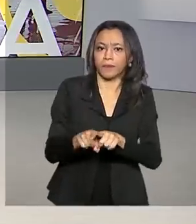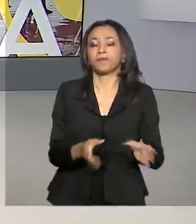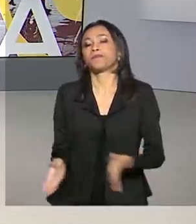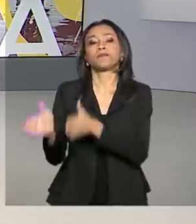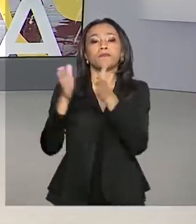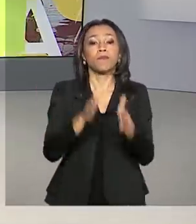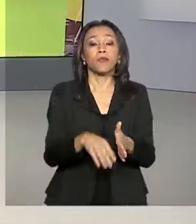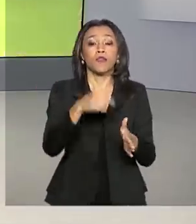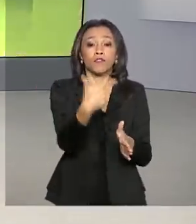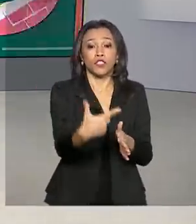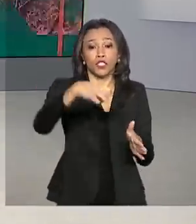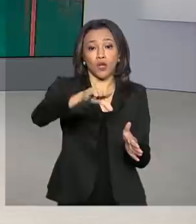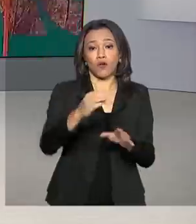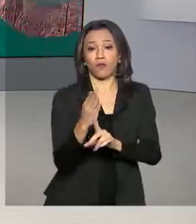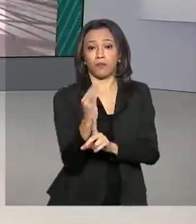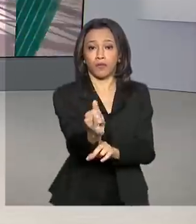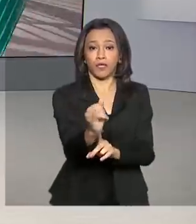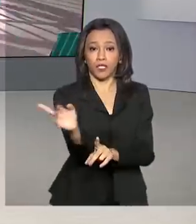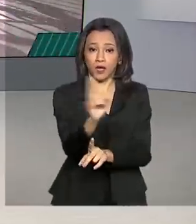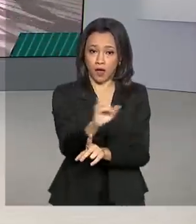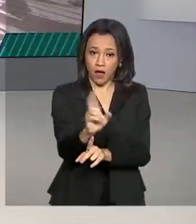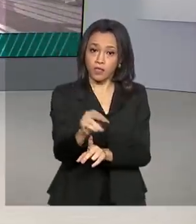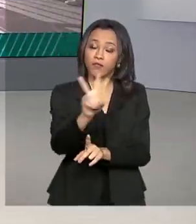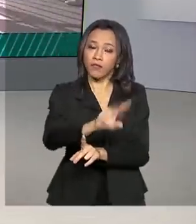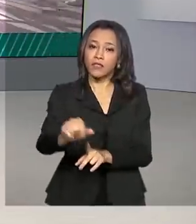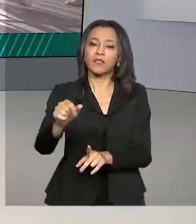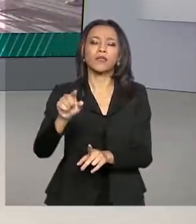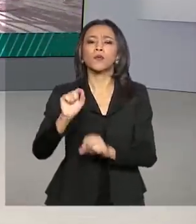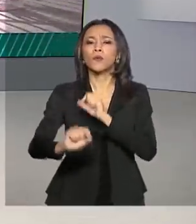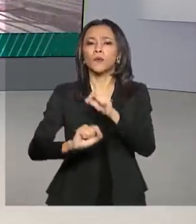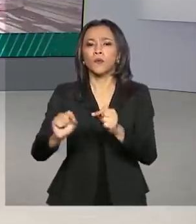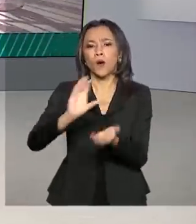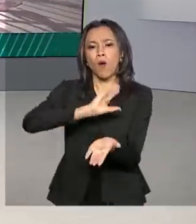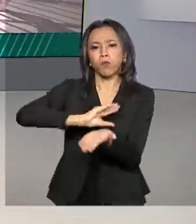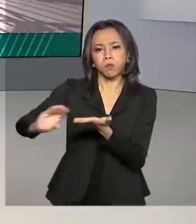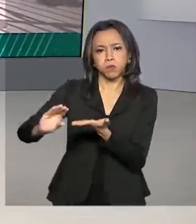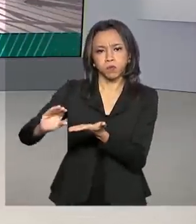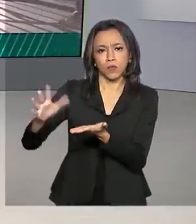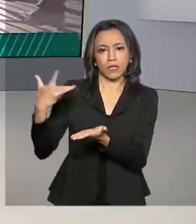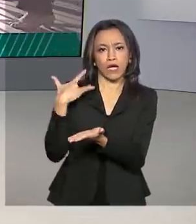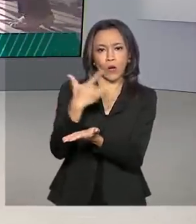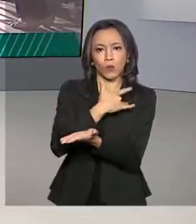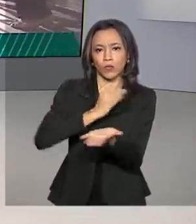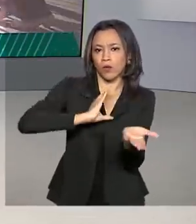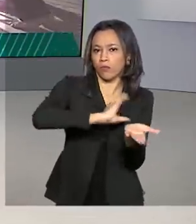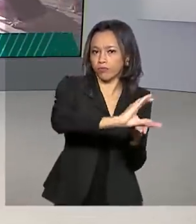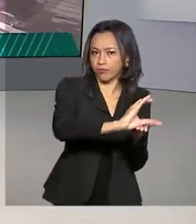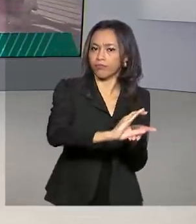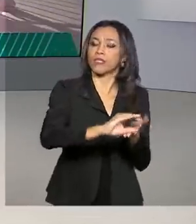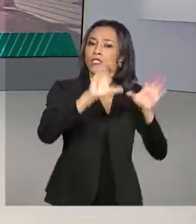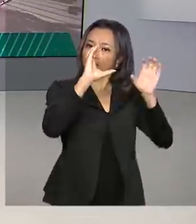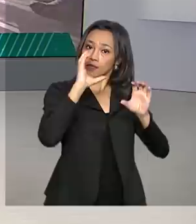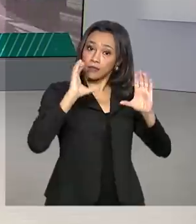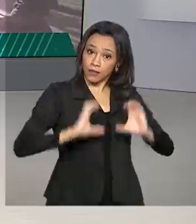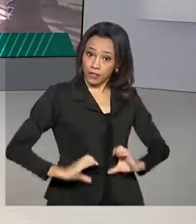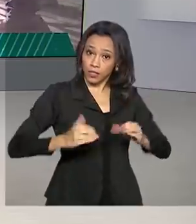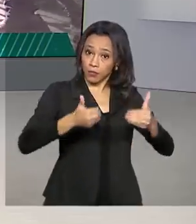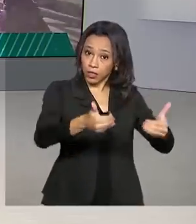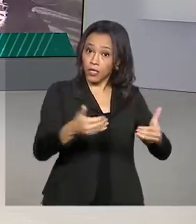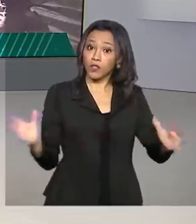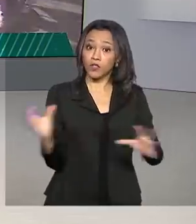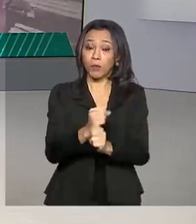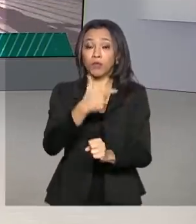29 bilhões de reais vão ser destinados para os Ministérios da Saúde e da Cidadania. Desse total, mais de 28